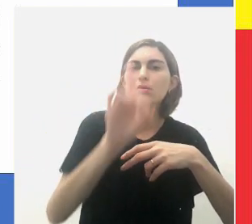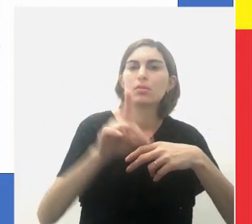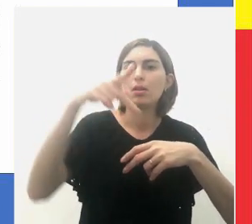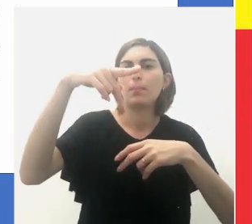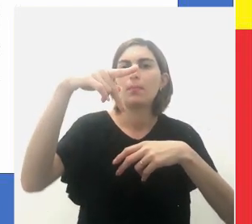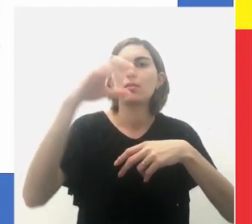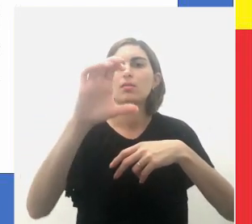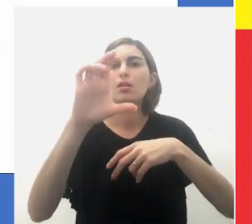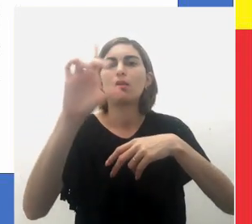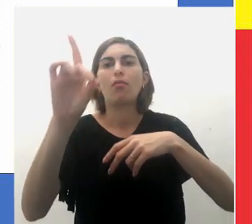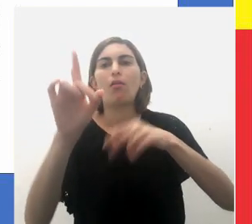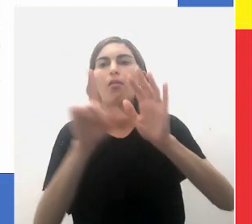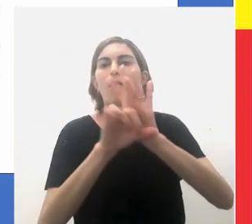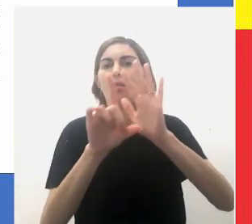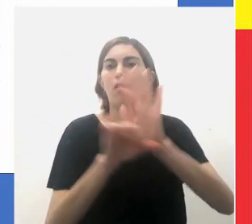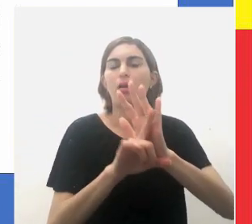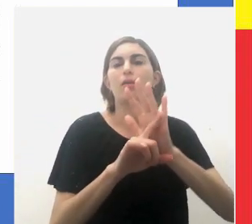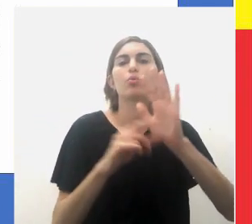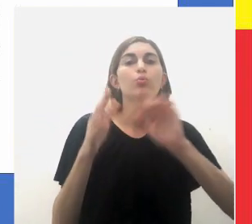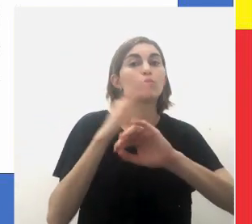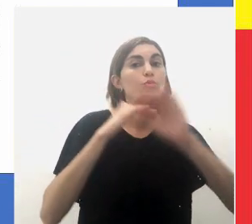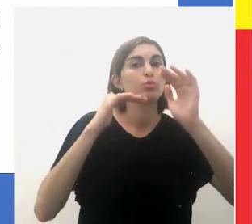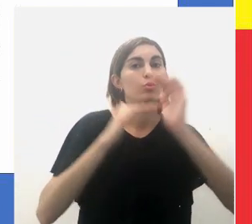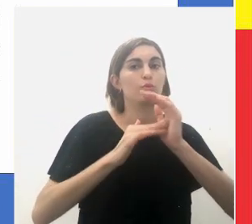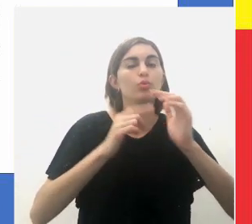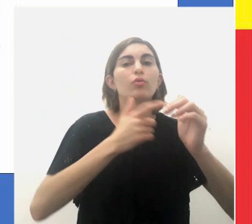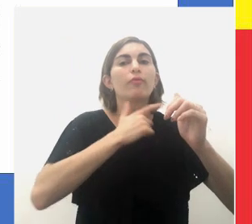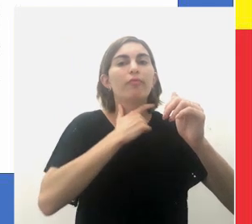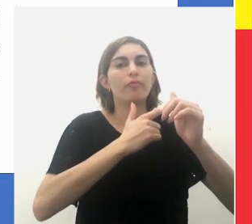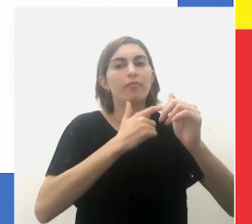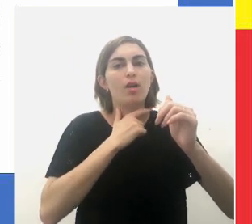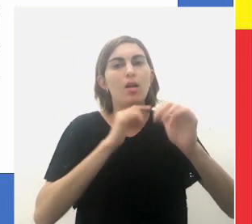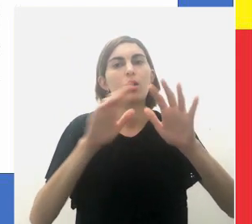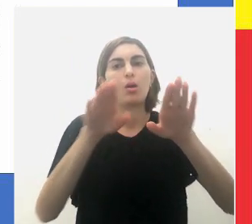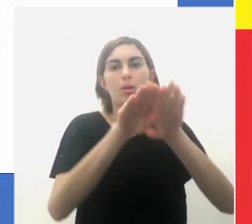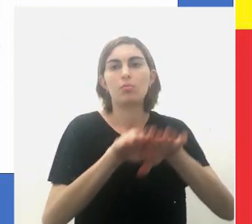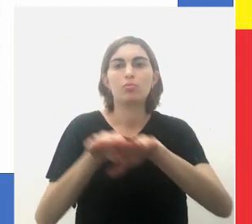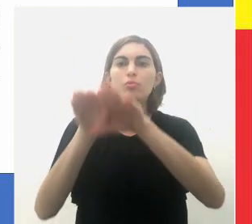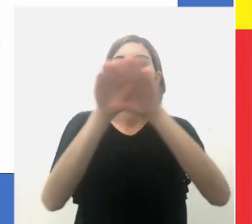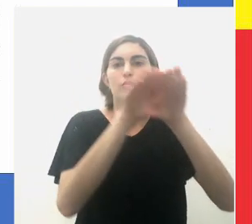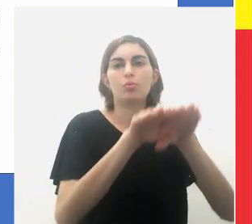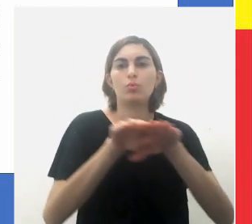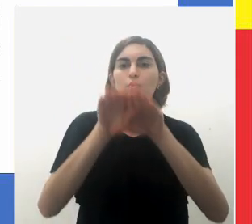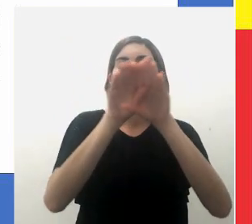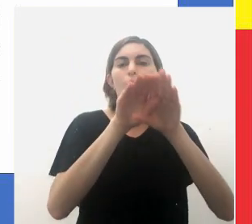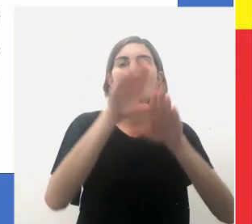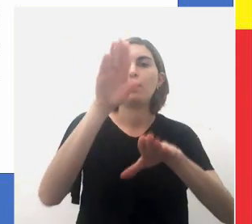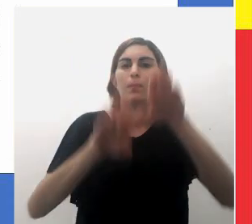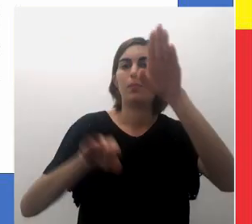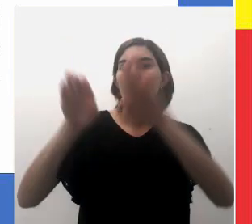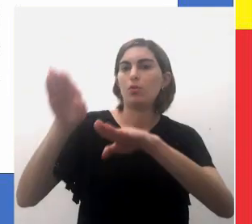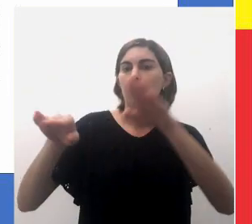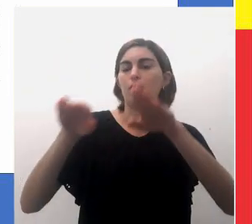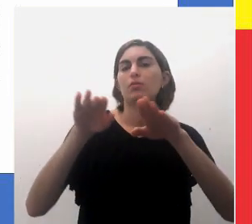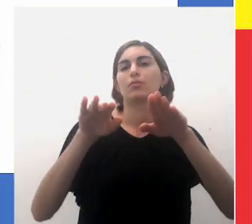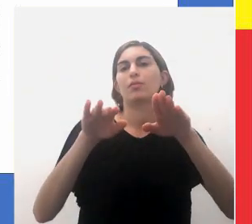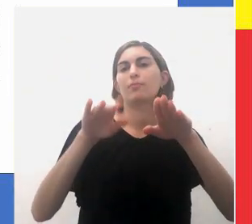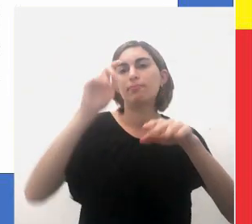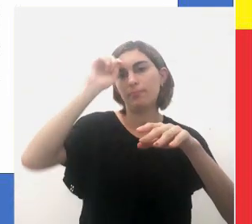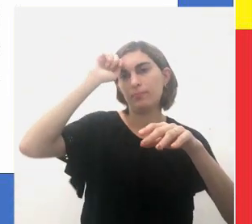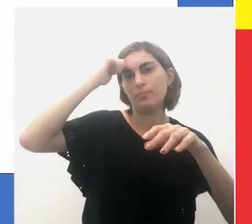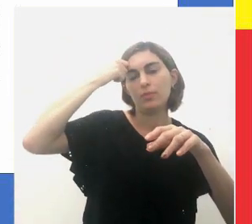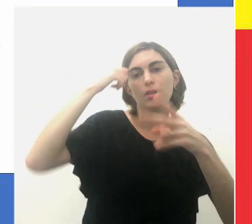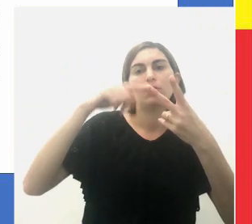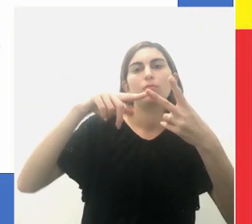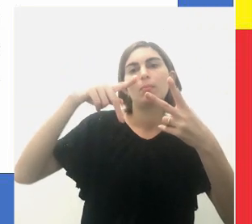termos da legislação, em proporção total de vagas no mínimo igual à proporção respectiva